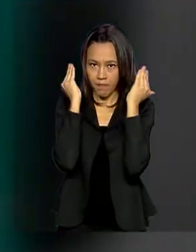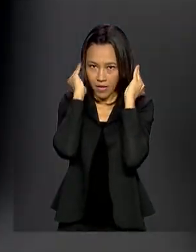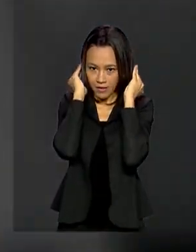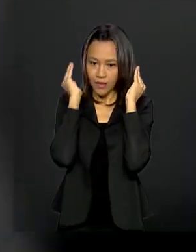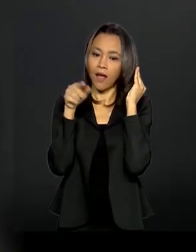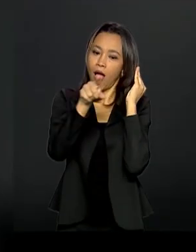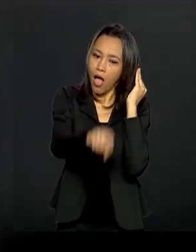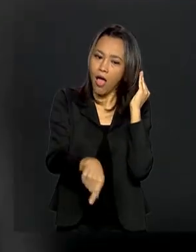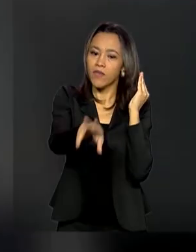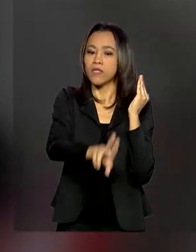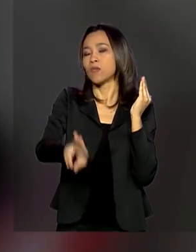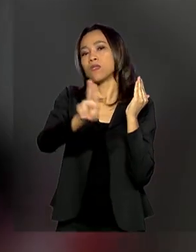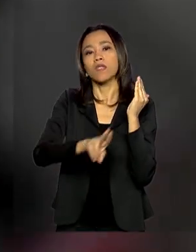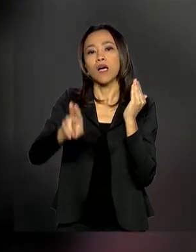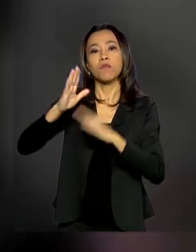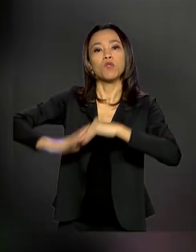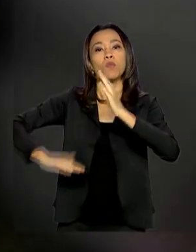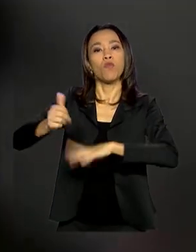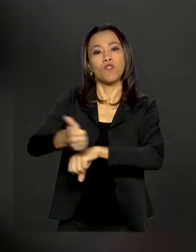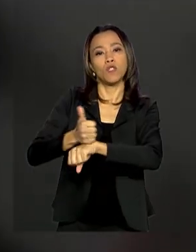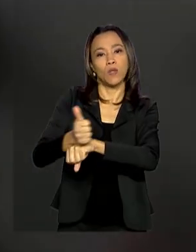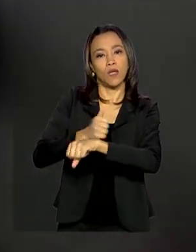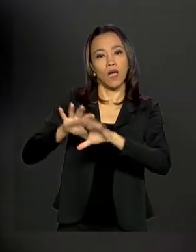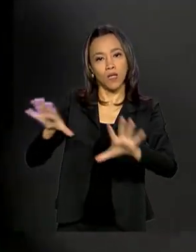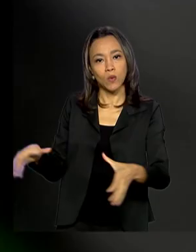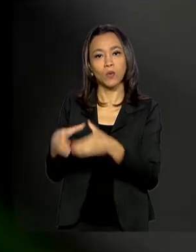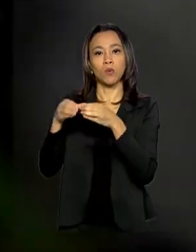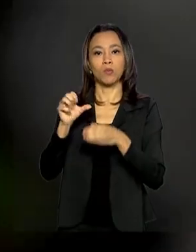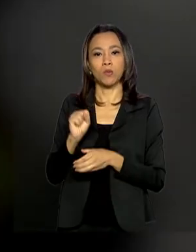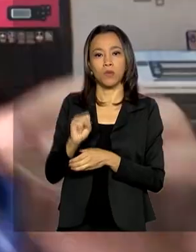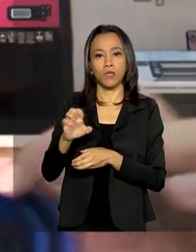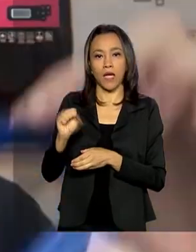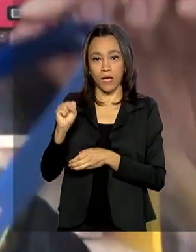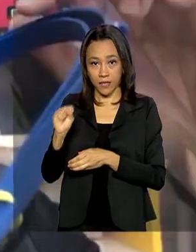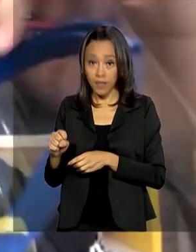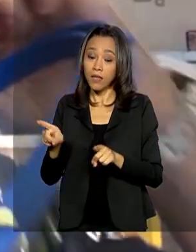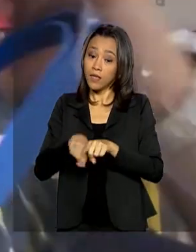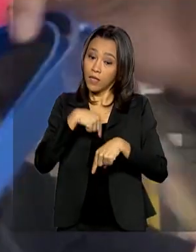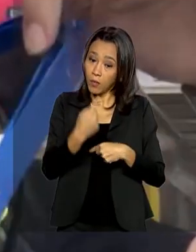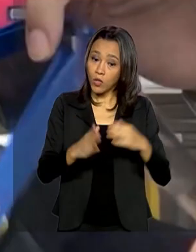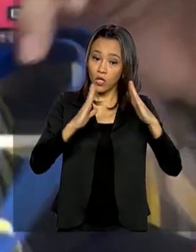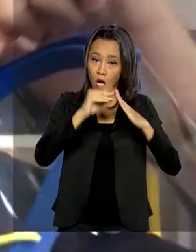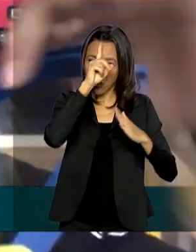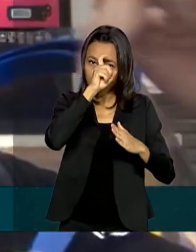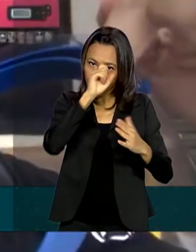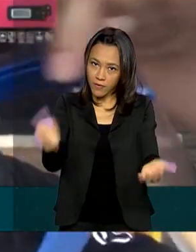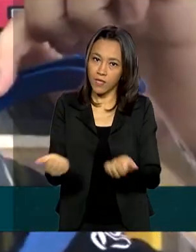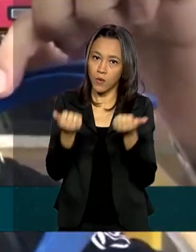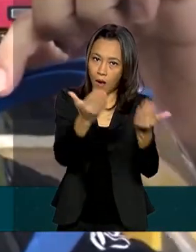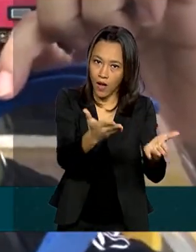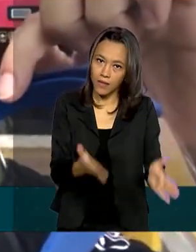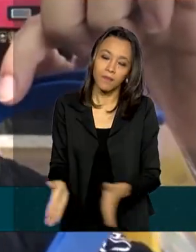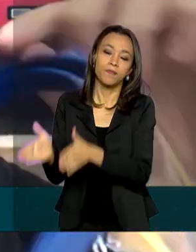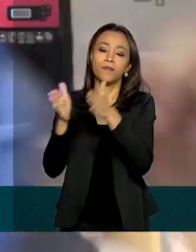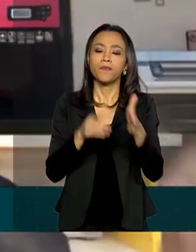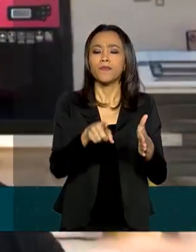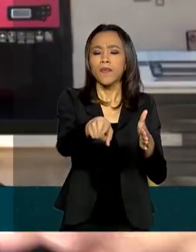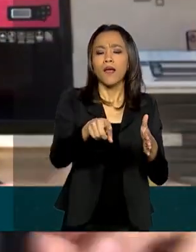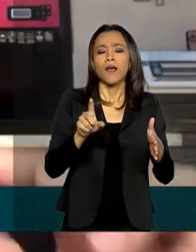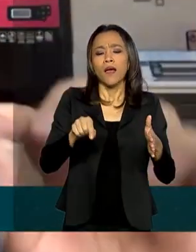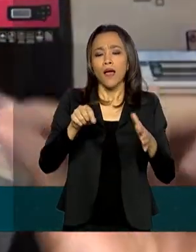equipes de saúde do SESC e também doadas para hospitais da rede pública. A haste dela é feita de PLA, um material